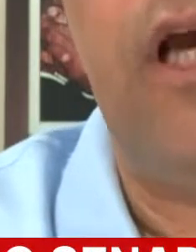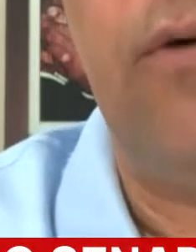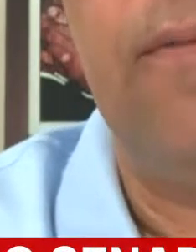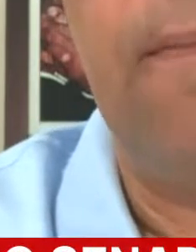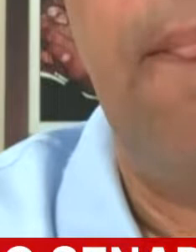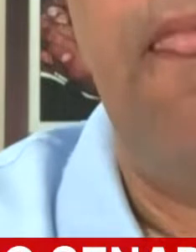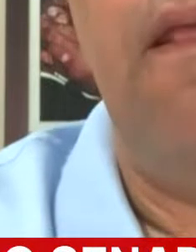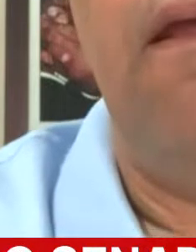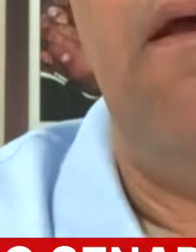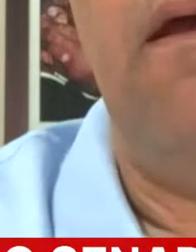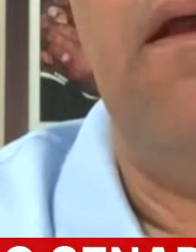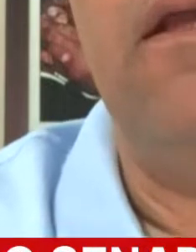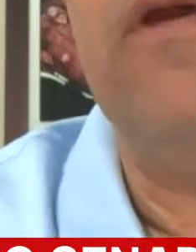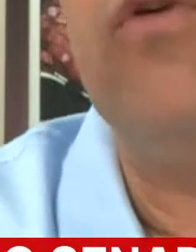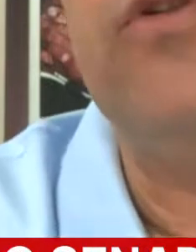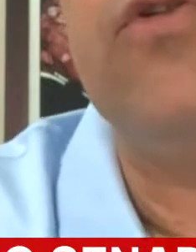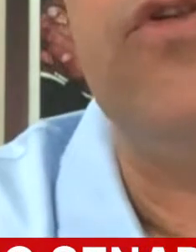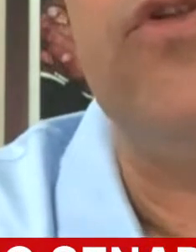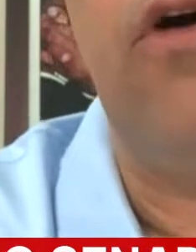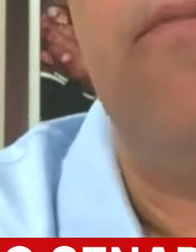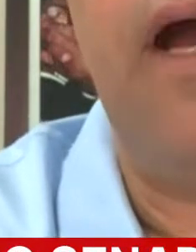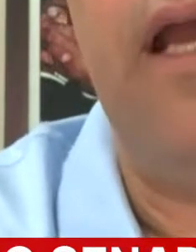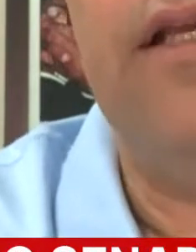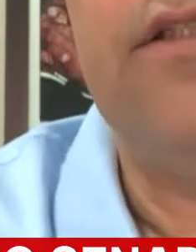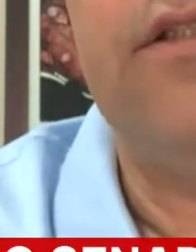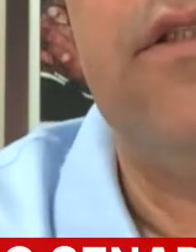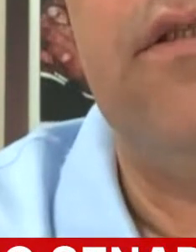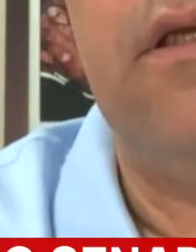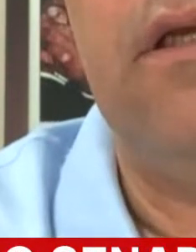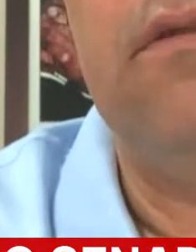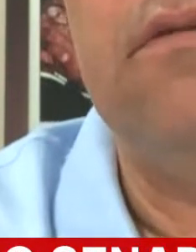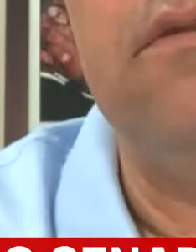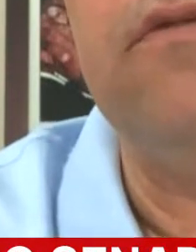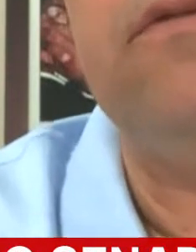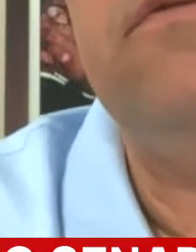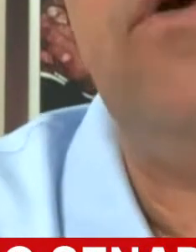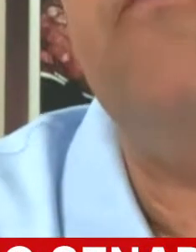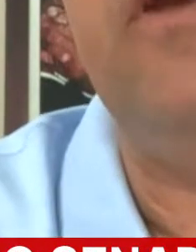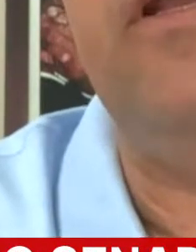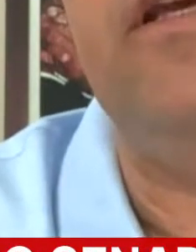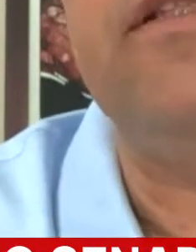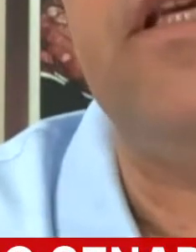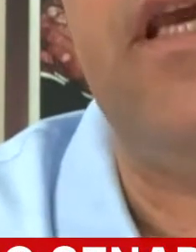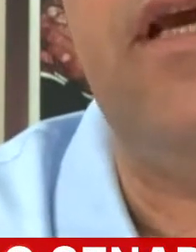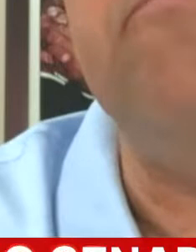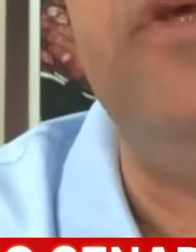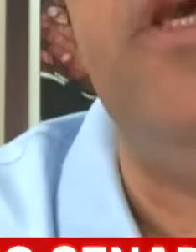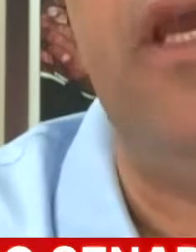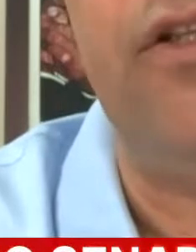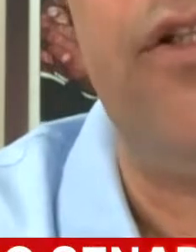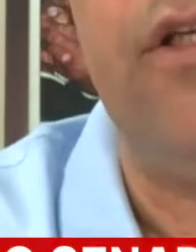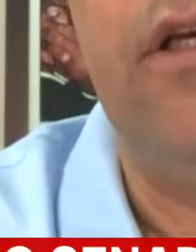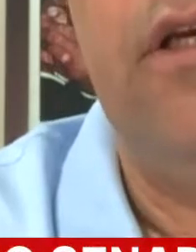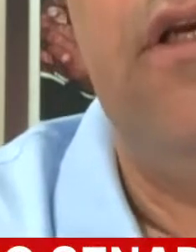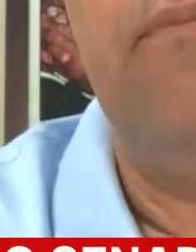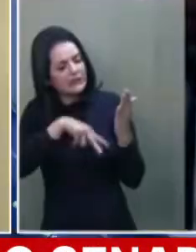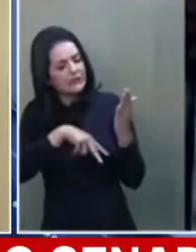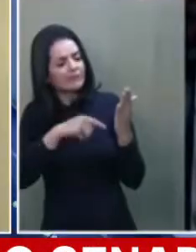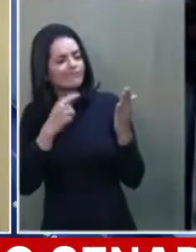social. Em condições normais, não haveria sequer ambiente